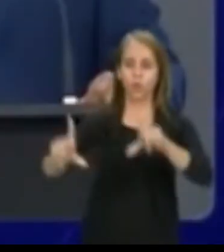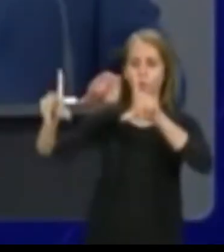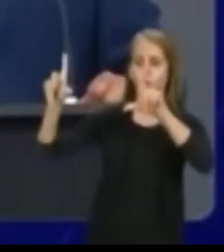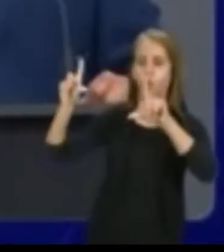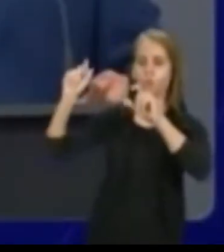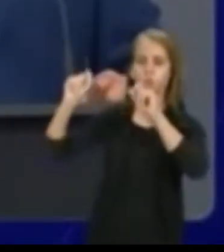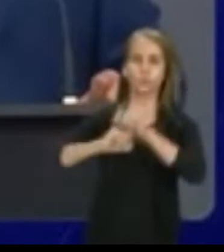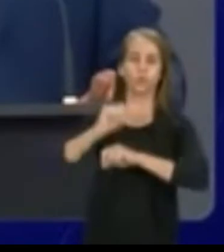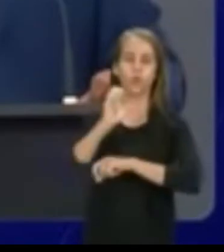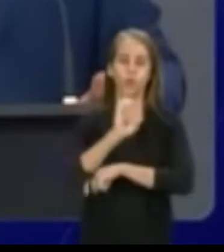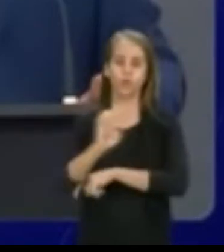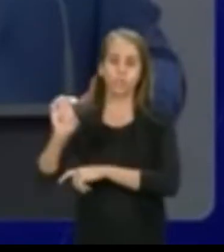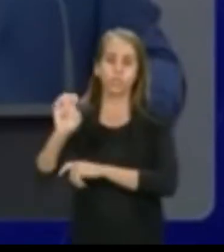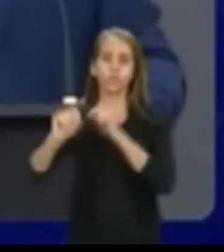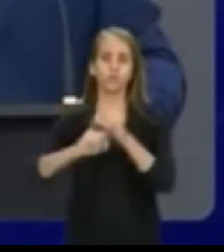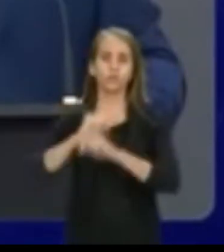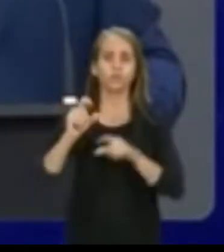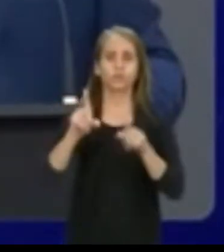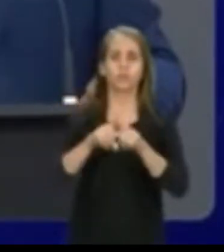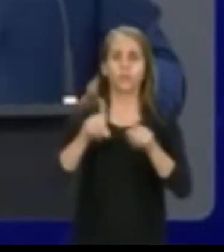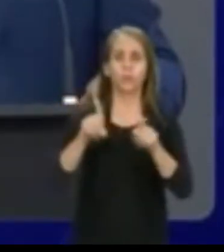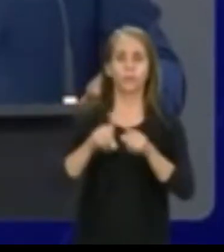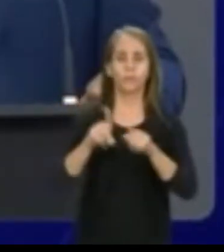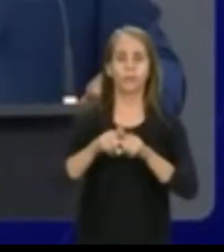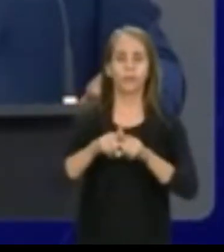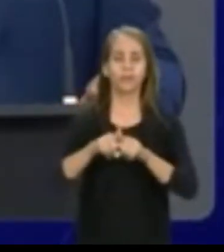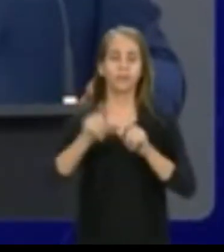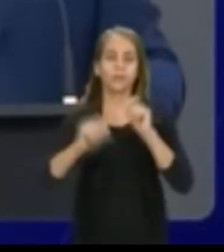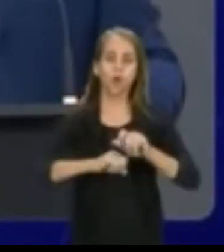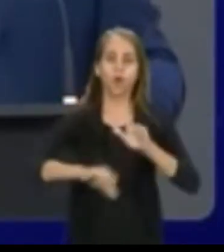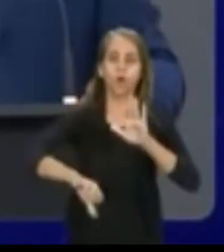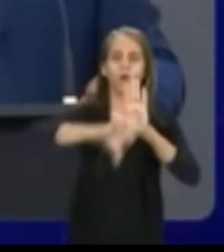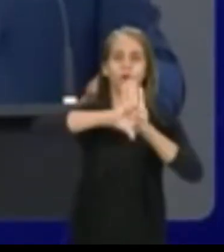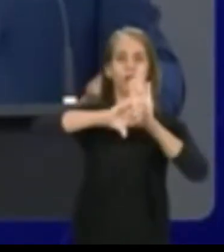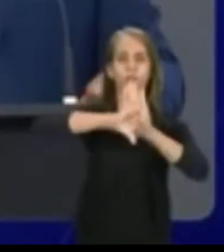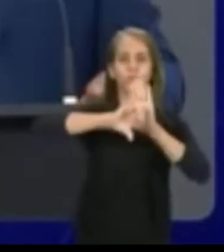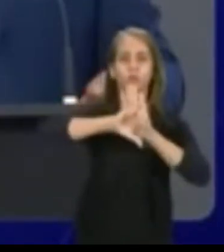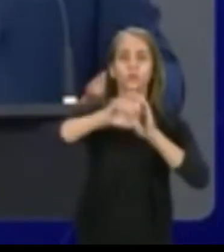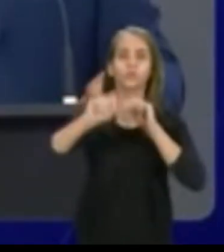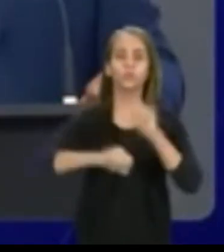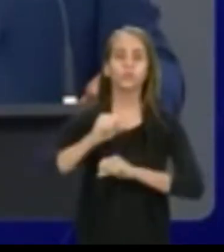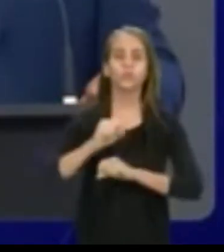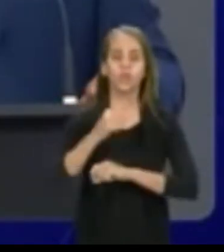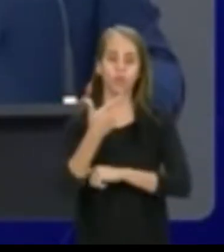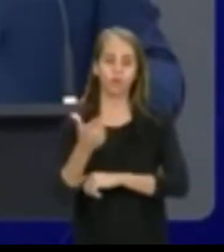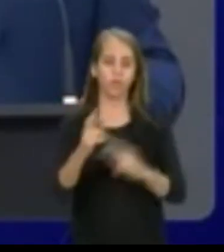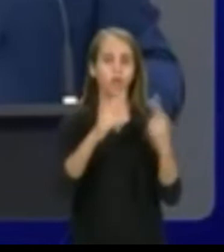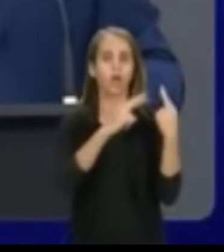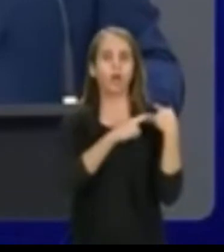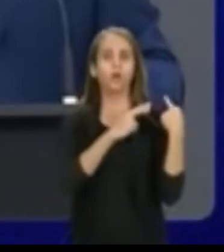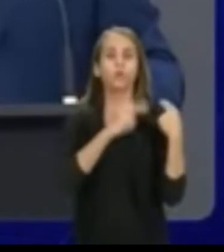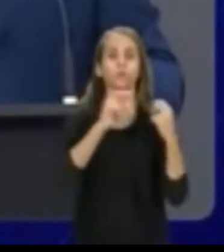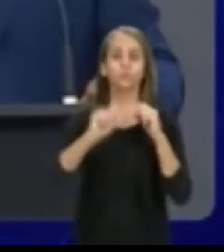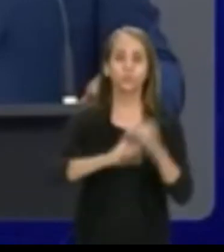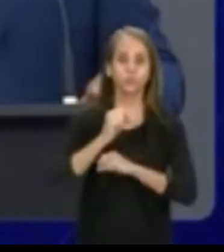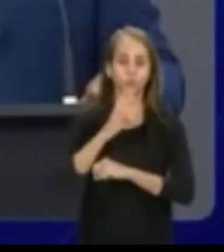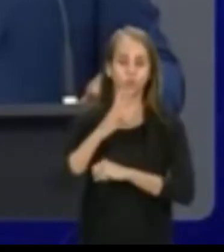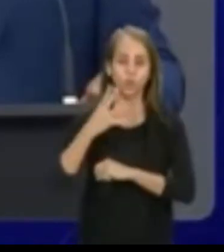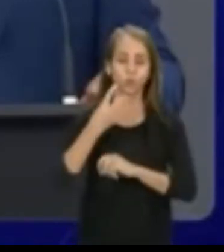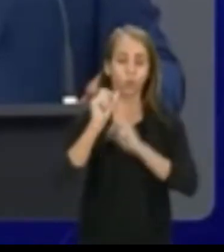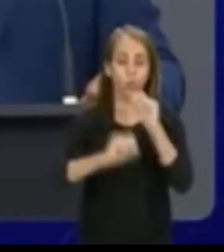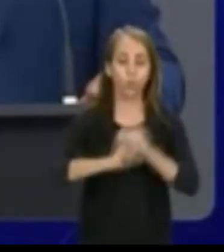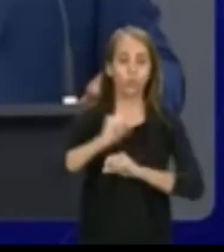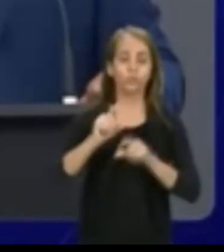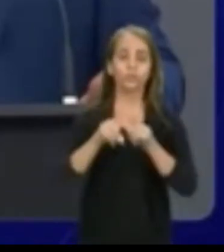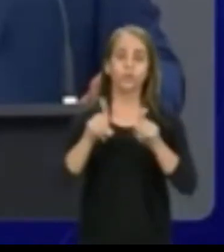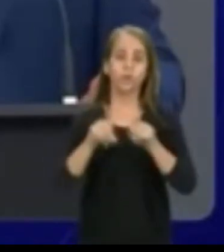esquerda como sendo um campo criminoso. Criminoso é não ter responsabilidade, não reconhecer a fome. Criminoso é